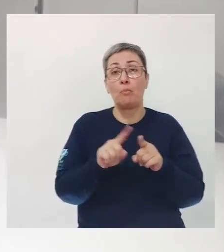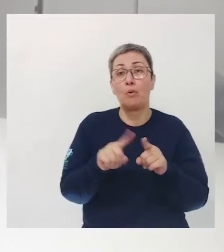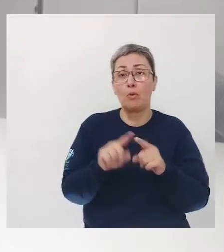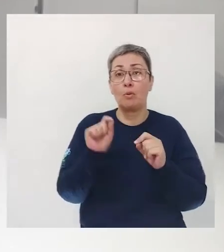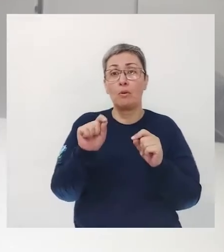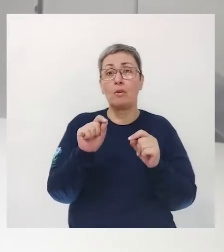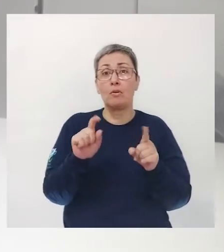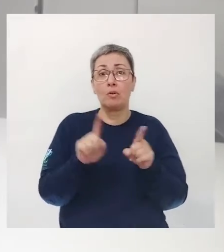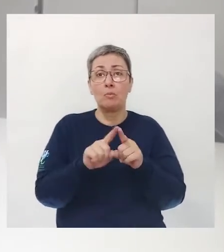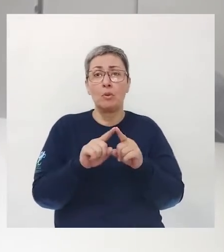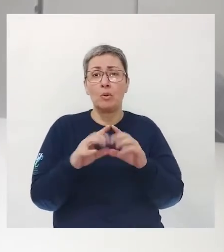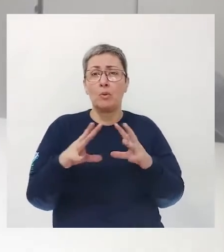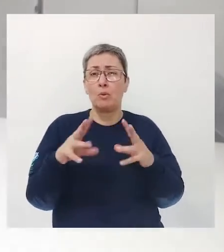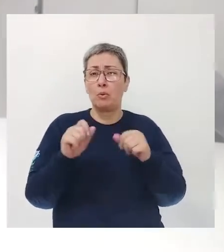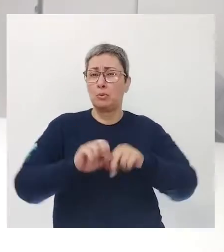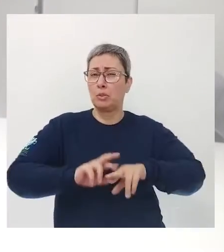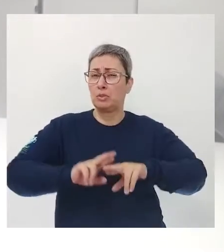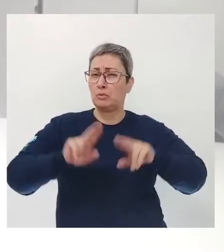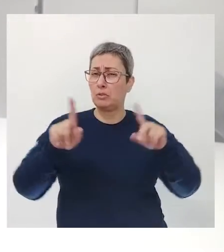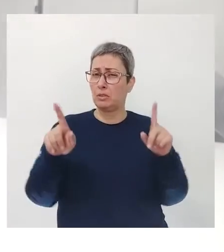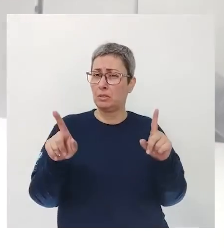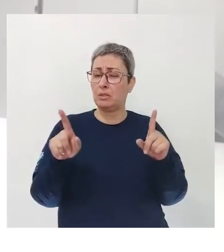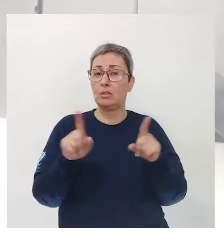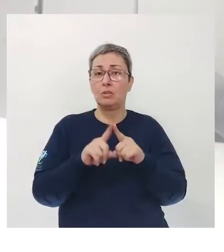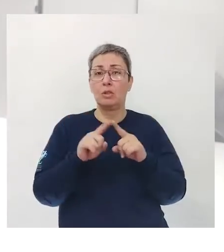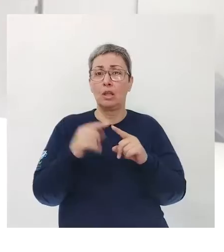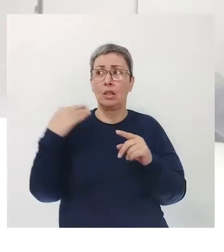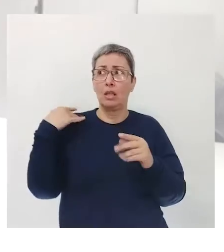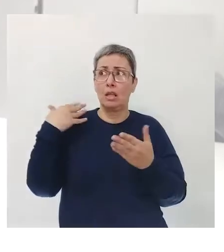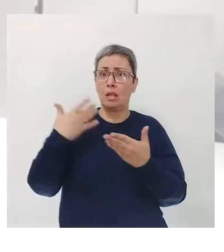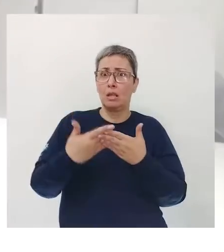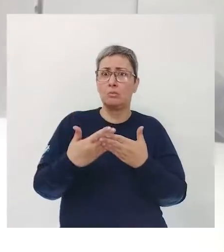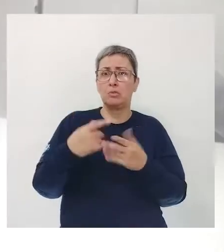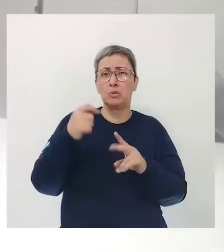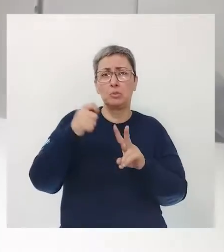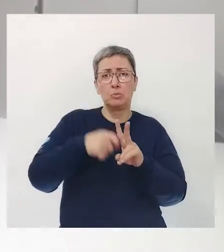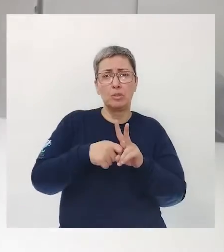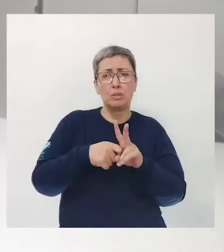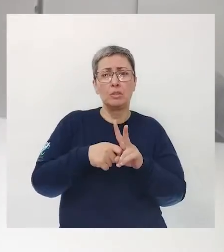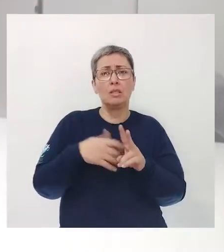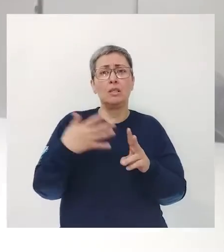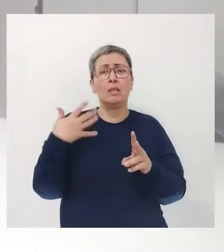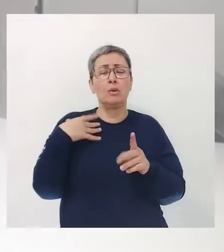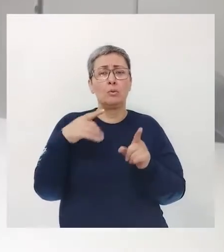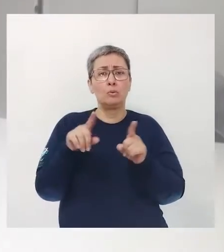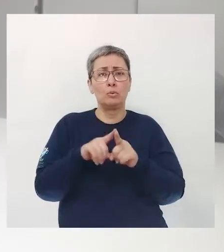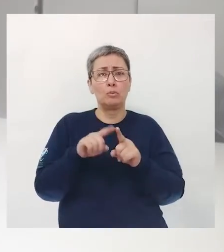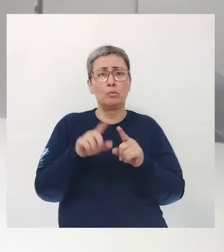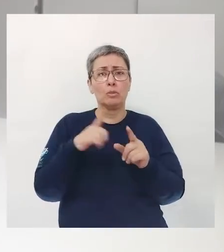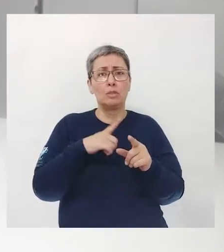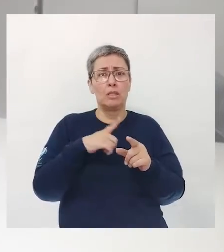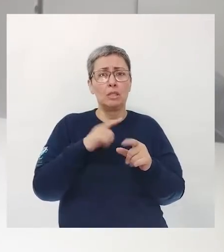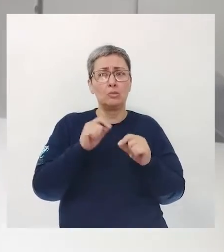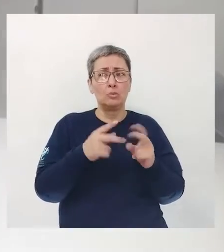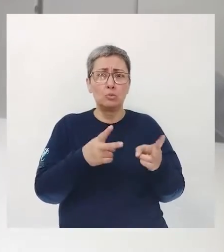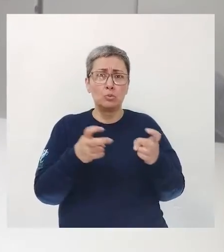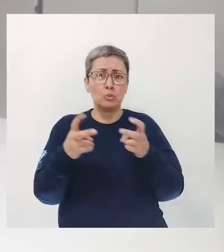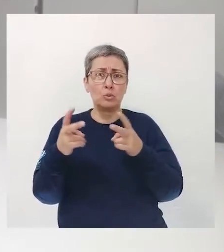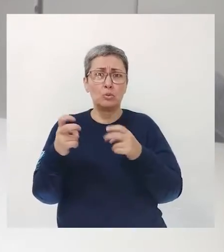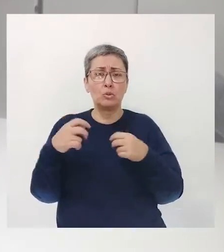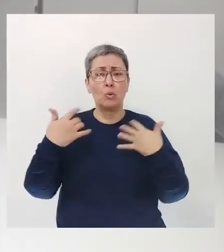tem Como está Tudo muito diferente Né? Nos últimos dois meses Nós estamos